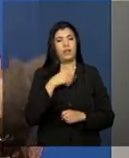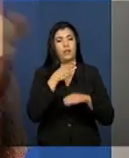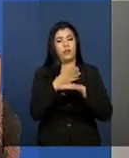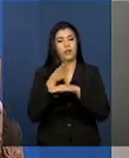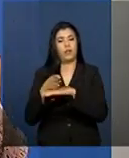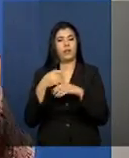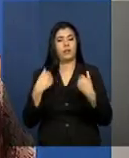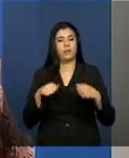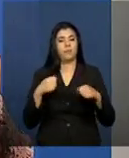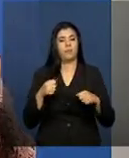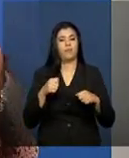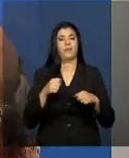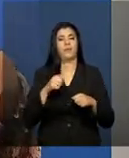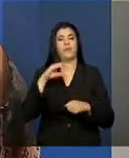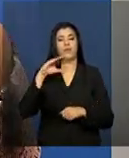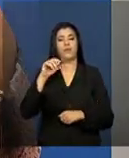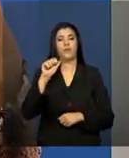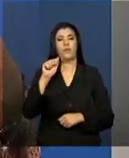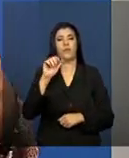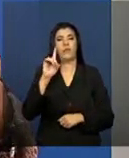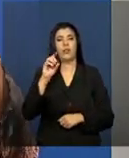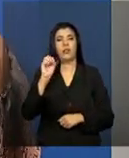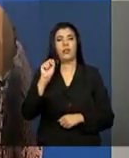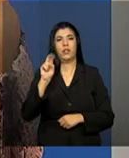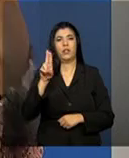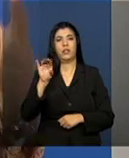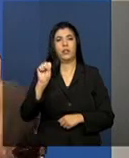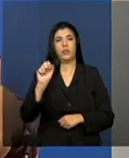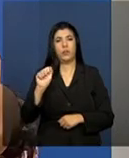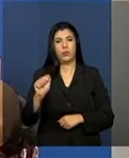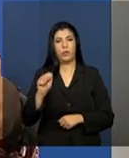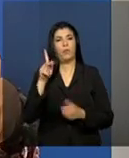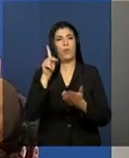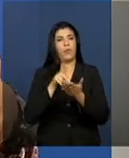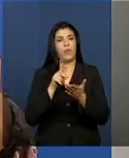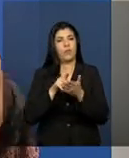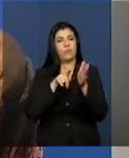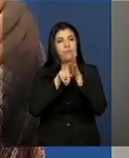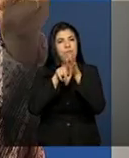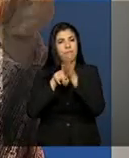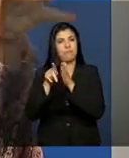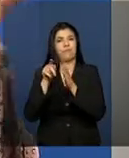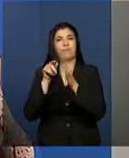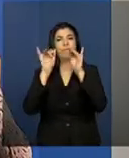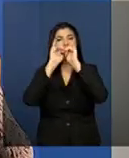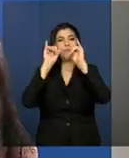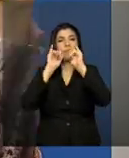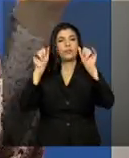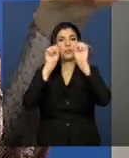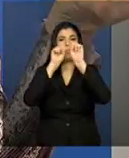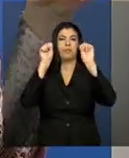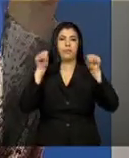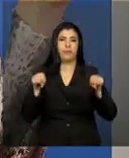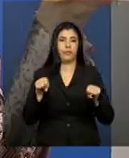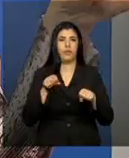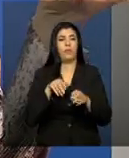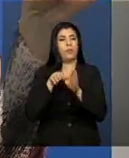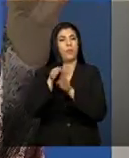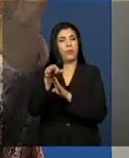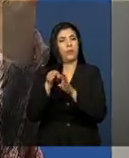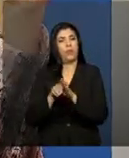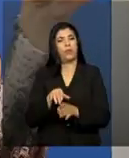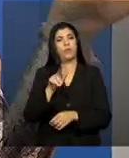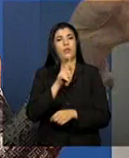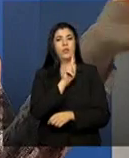necessidade de entrar no Cade Suas para fazer alguma atualização, alguma verificação de dados. Então, a orientação é para os gestores e